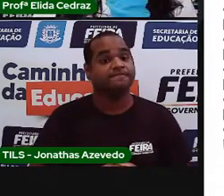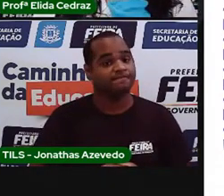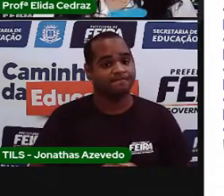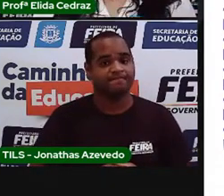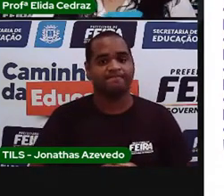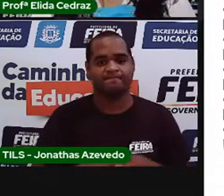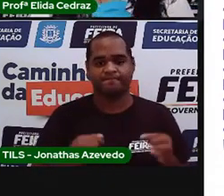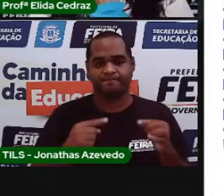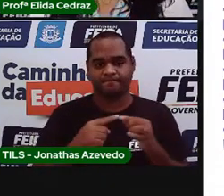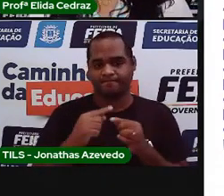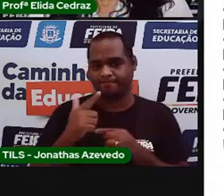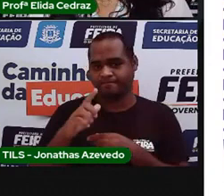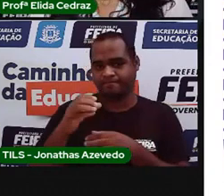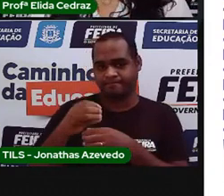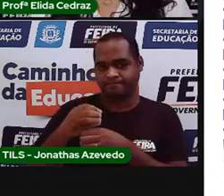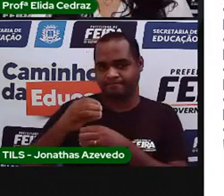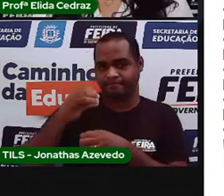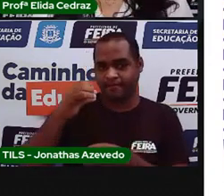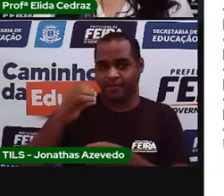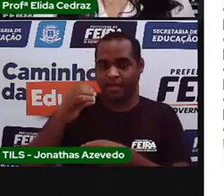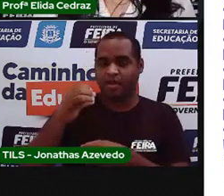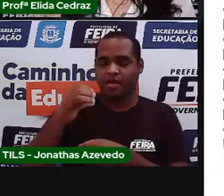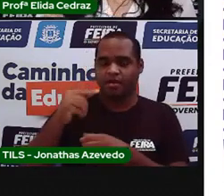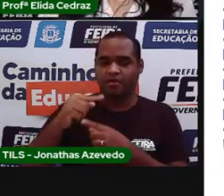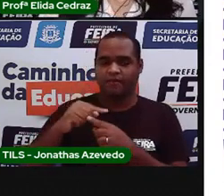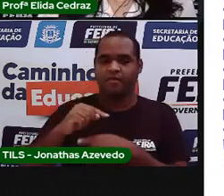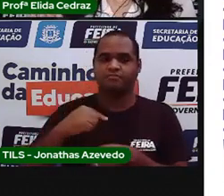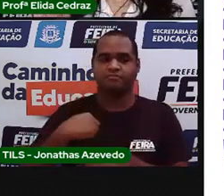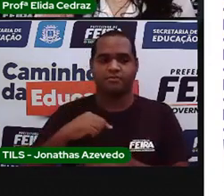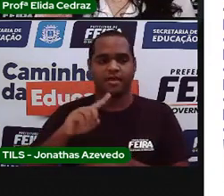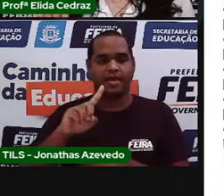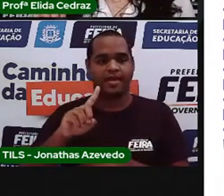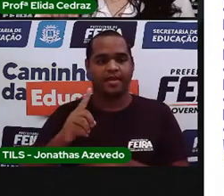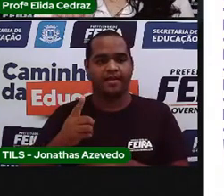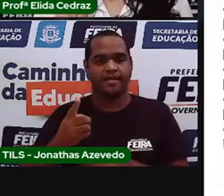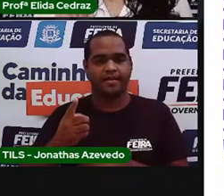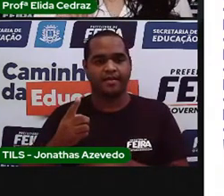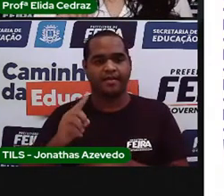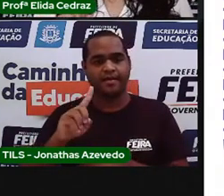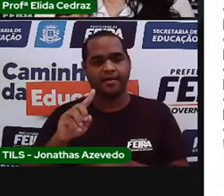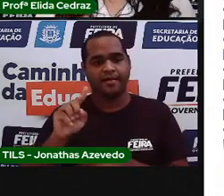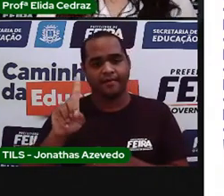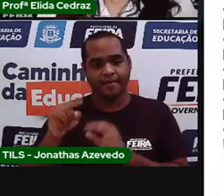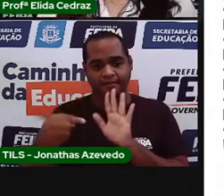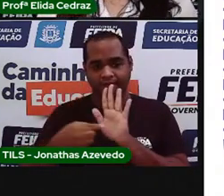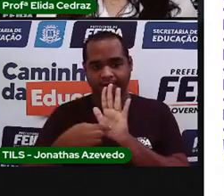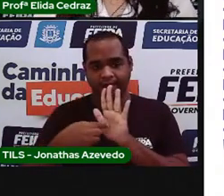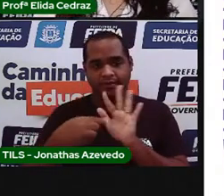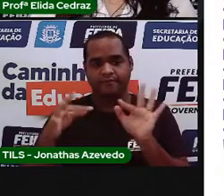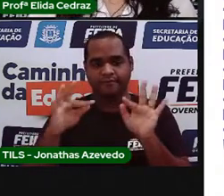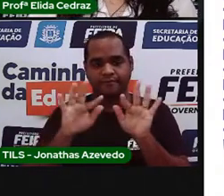Essa garrafa é minha. No final da frase, ponto final.